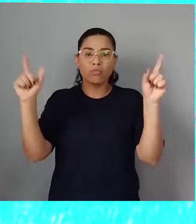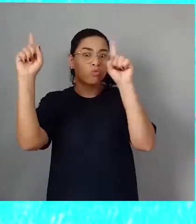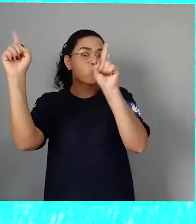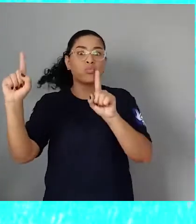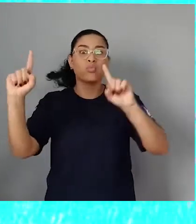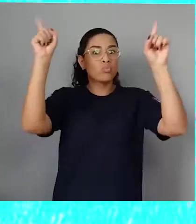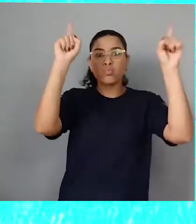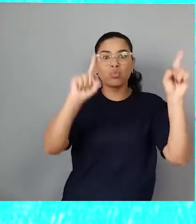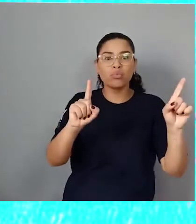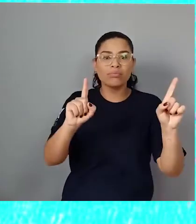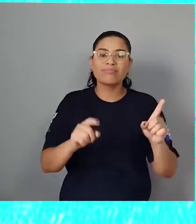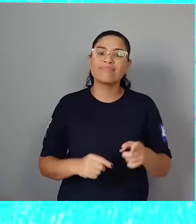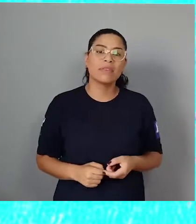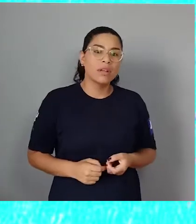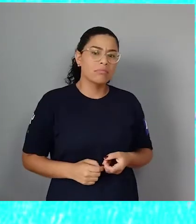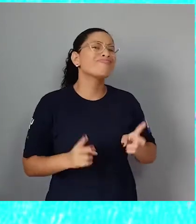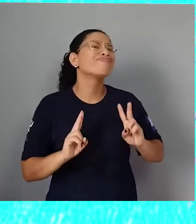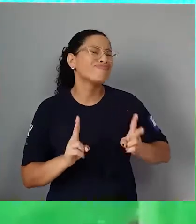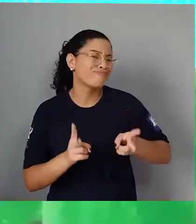Sempre tem